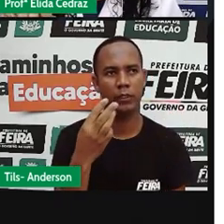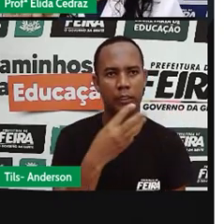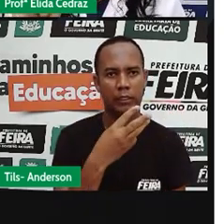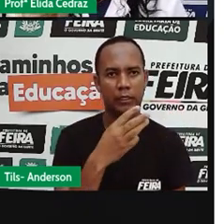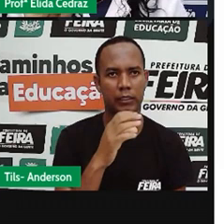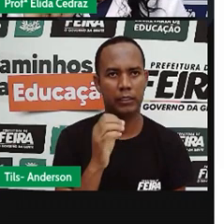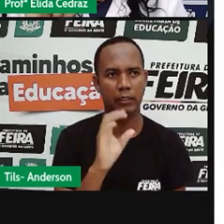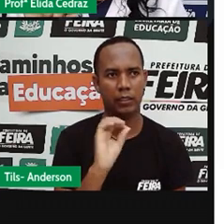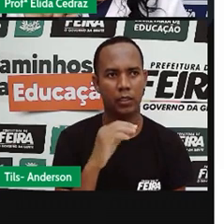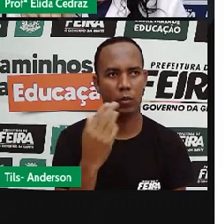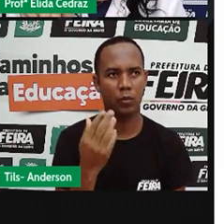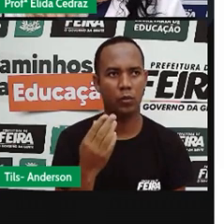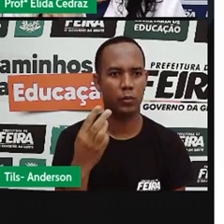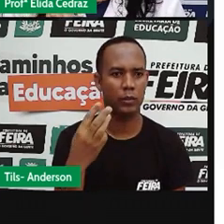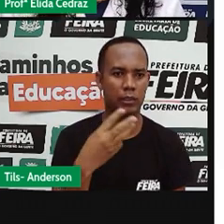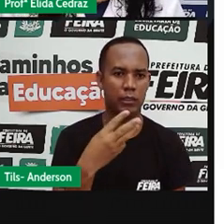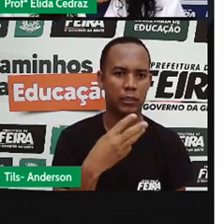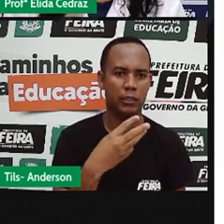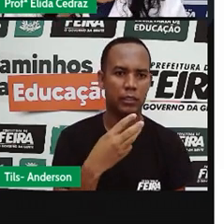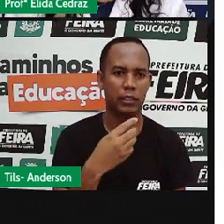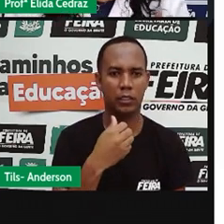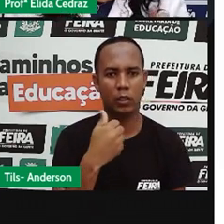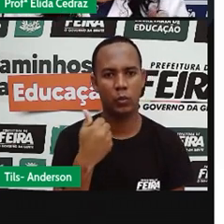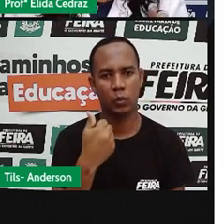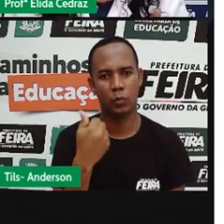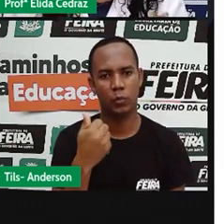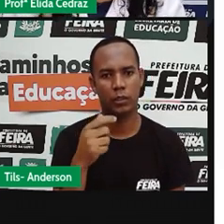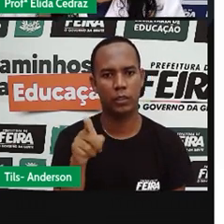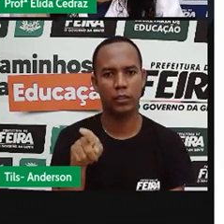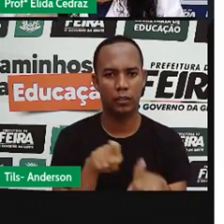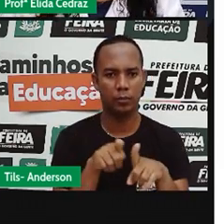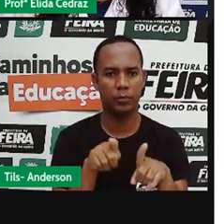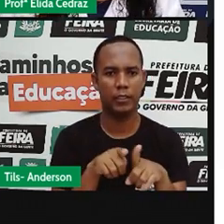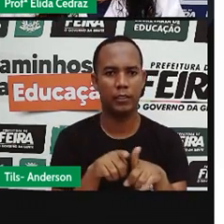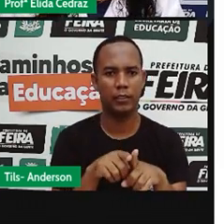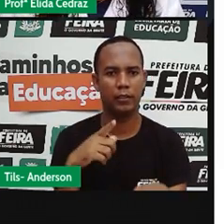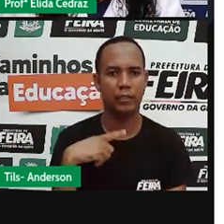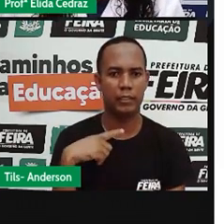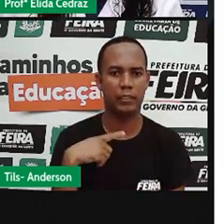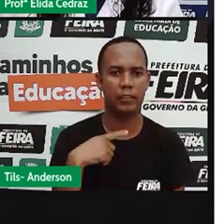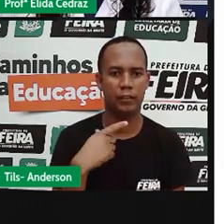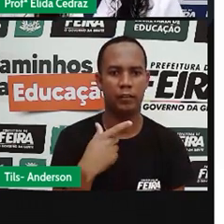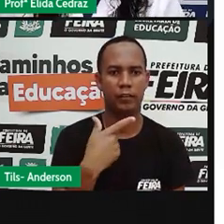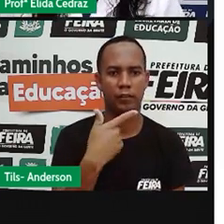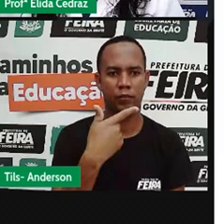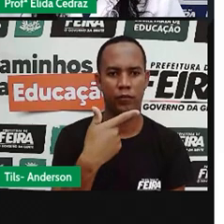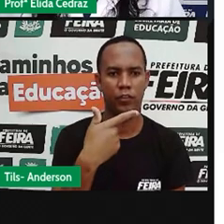ou fevereiro, que tem entre 28 ou 29 dias.